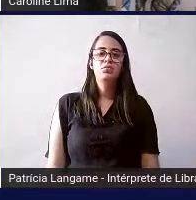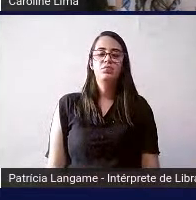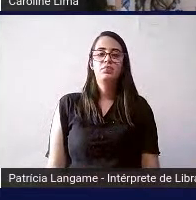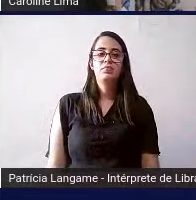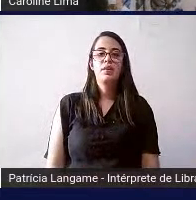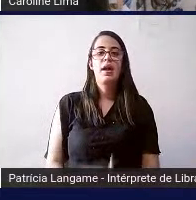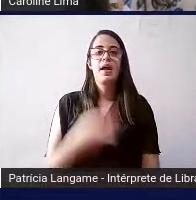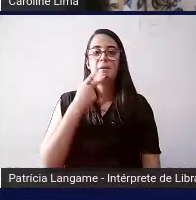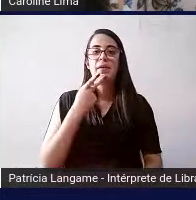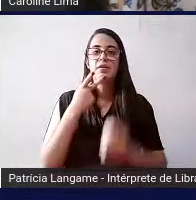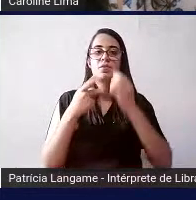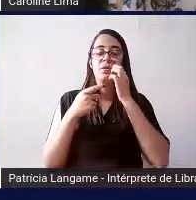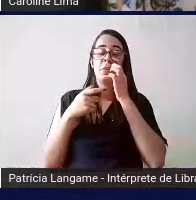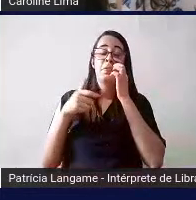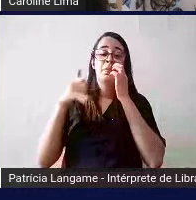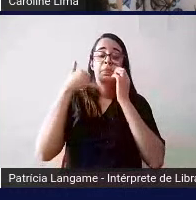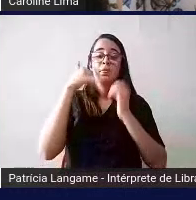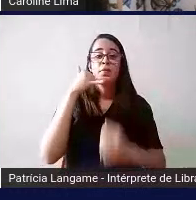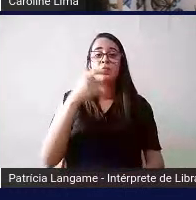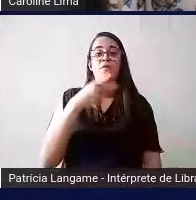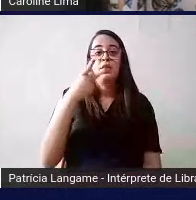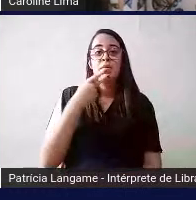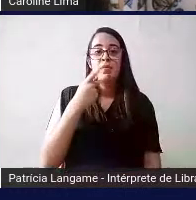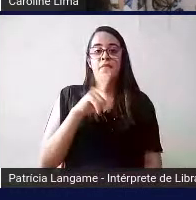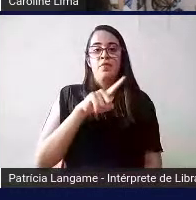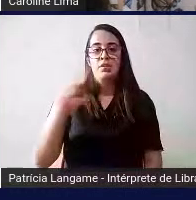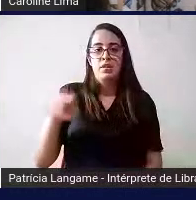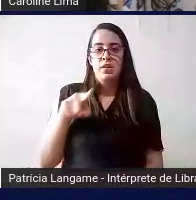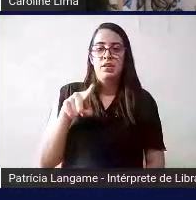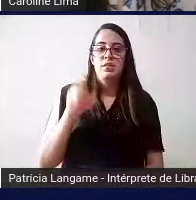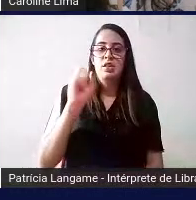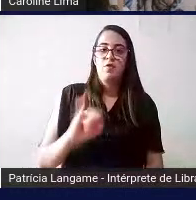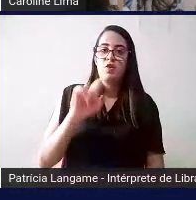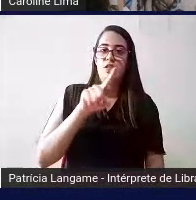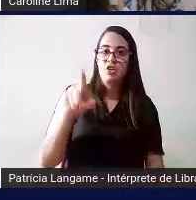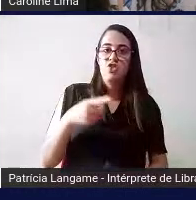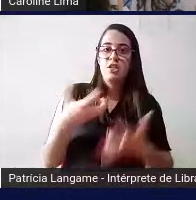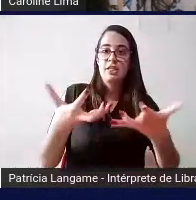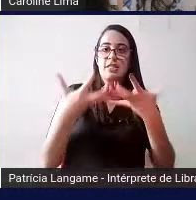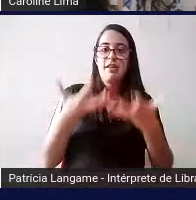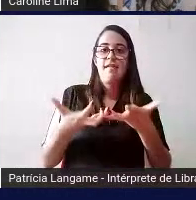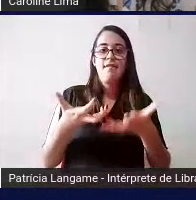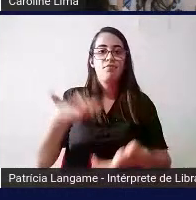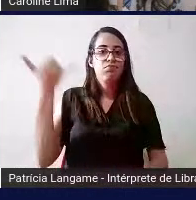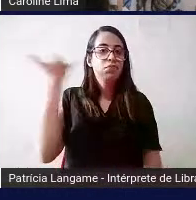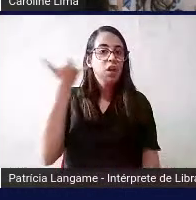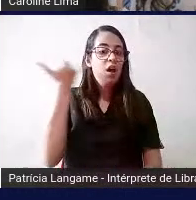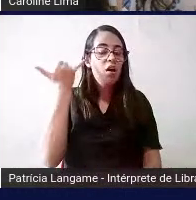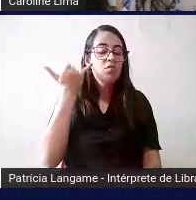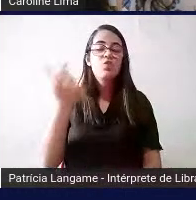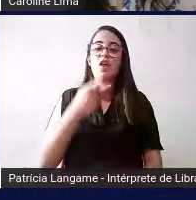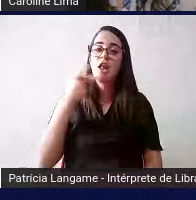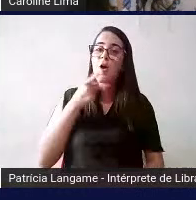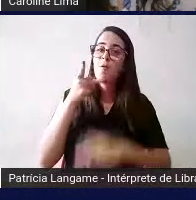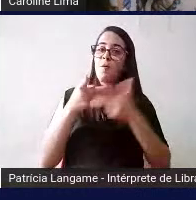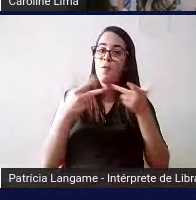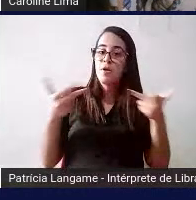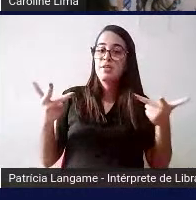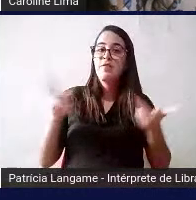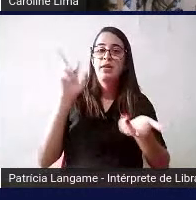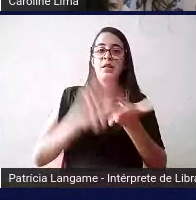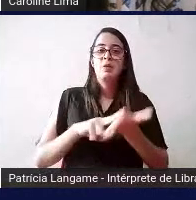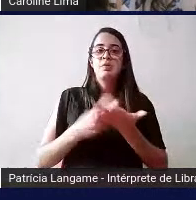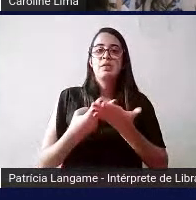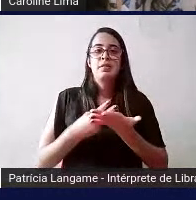versão celular como eu falei pra vocês se vocês quiserem emitir um áudio falar alguma coisa ele vai traduzir também